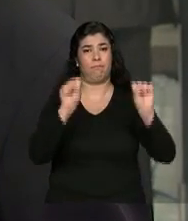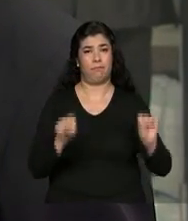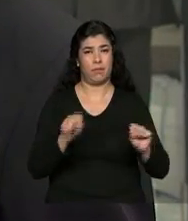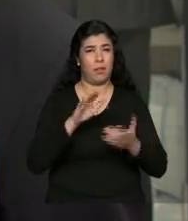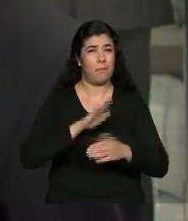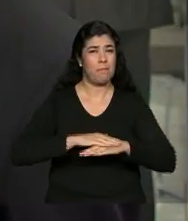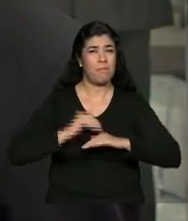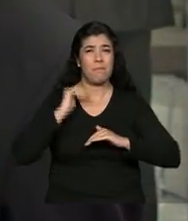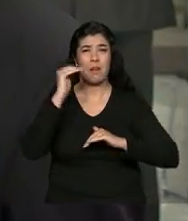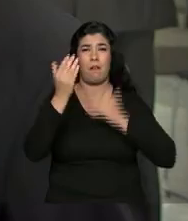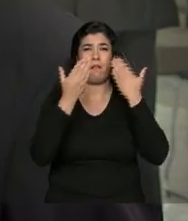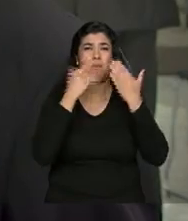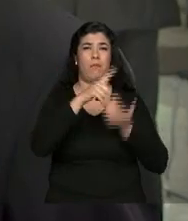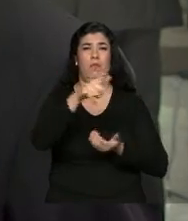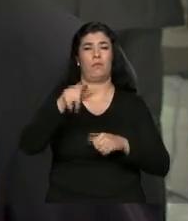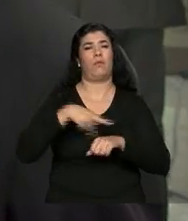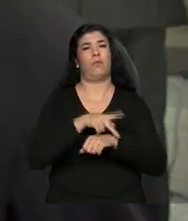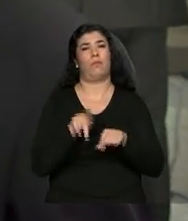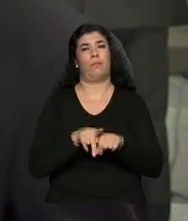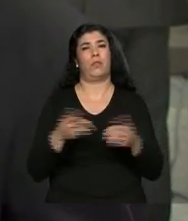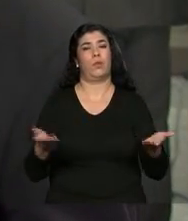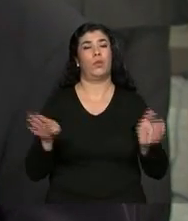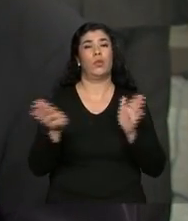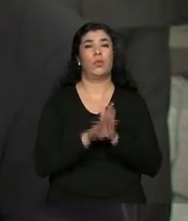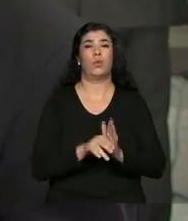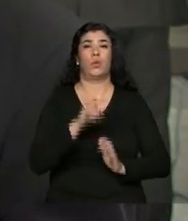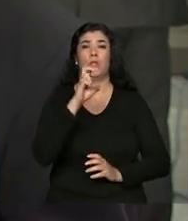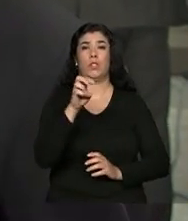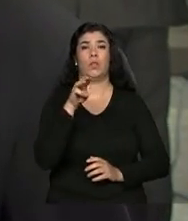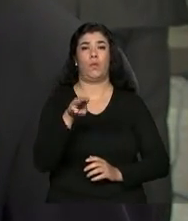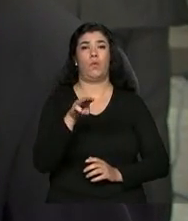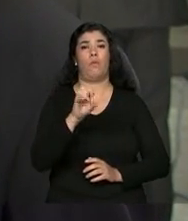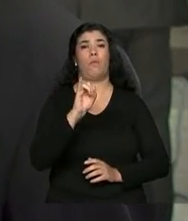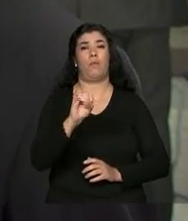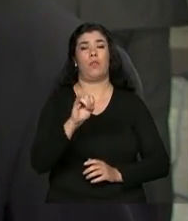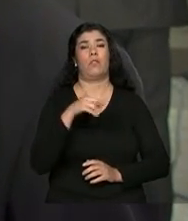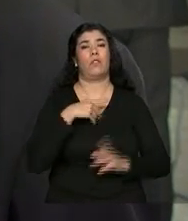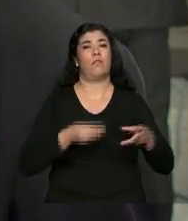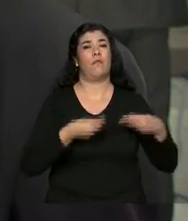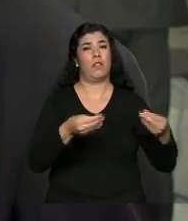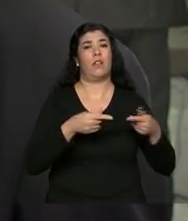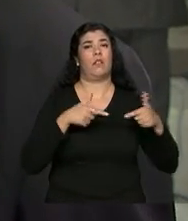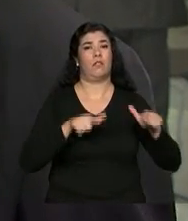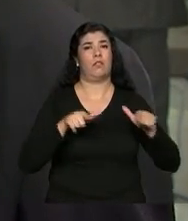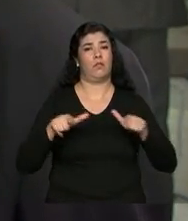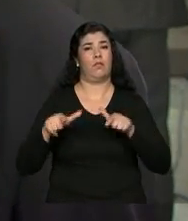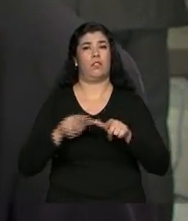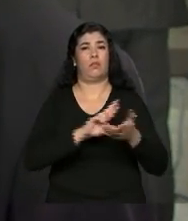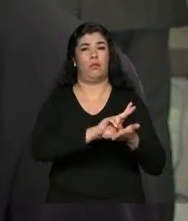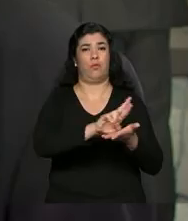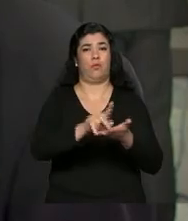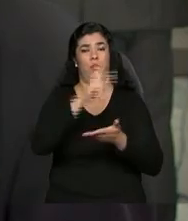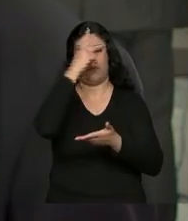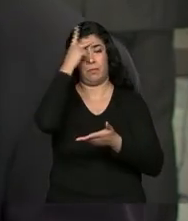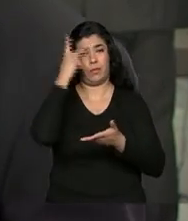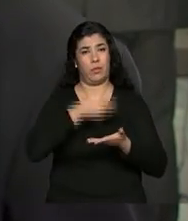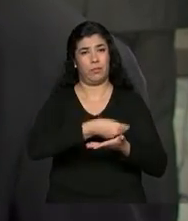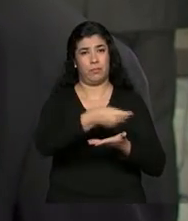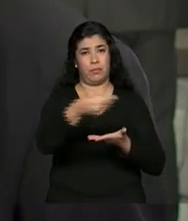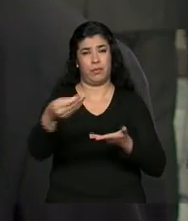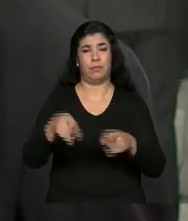5 milhões, que é a razão de ser desse evento, que é exatamente entregar o certificado para 5 milhões. Ao lado disso,